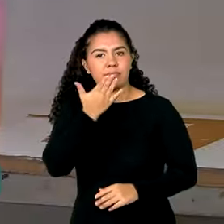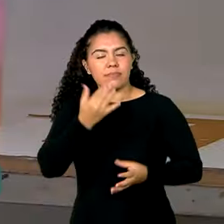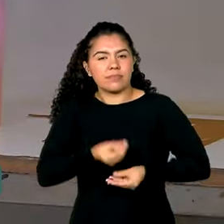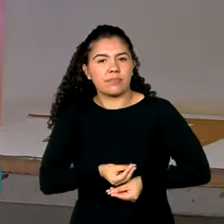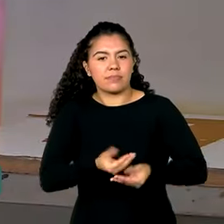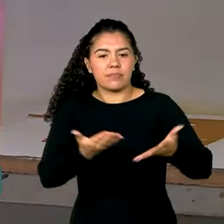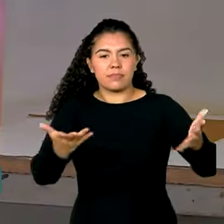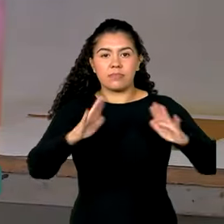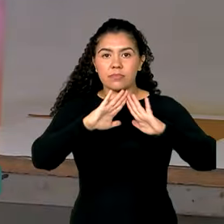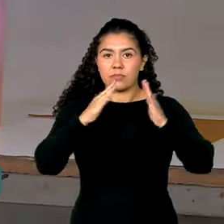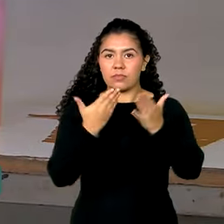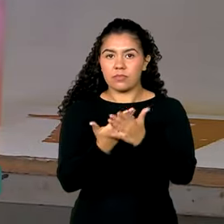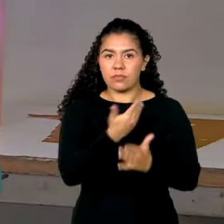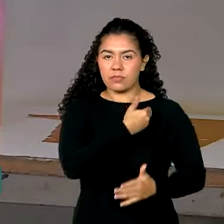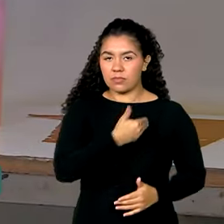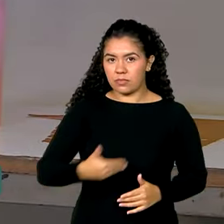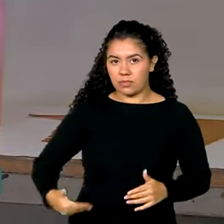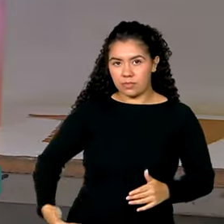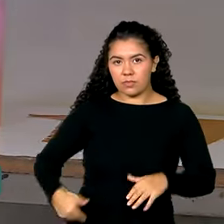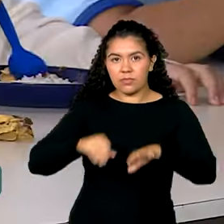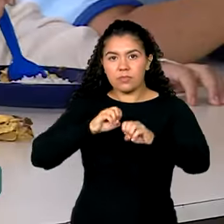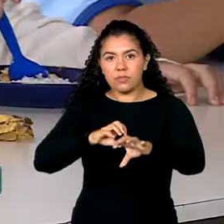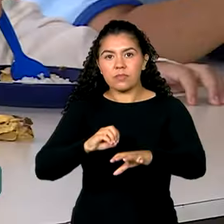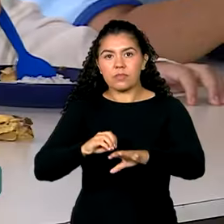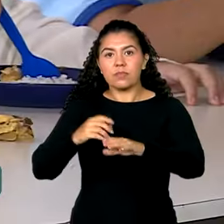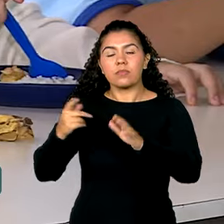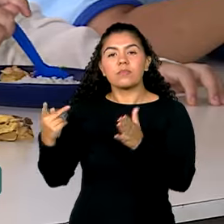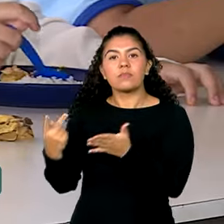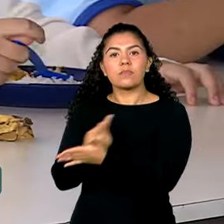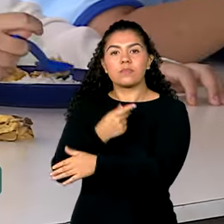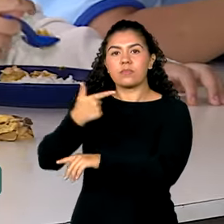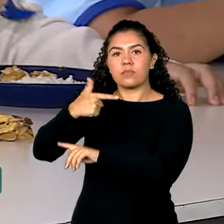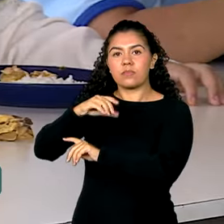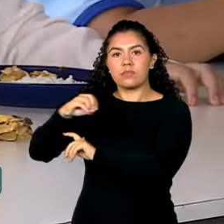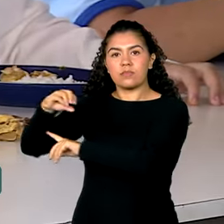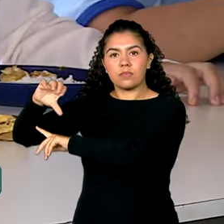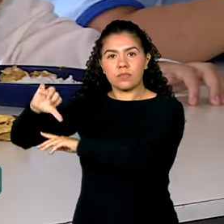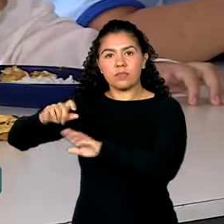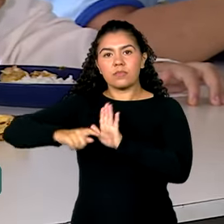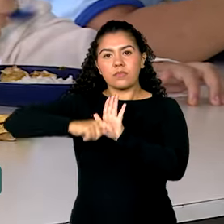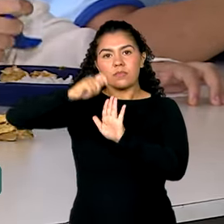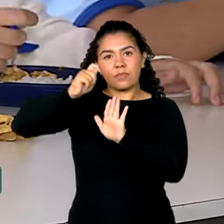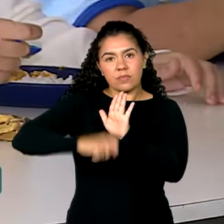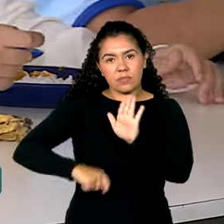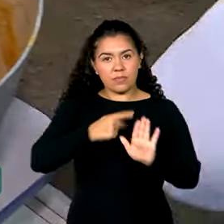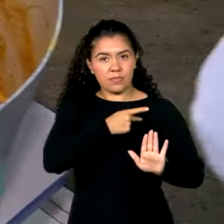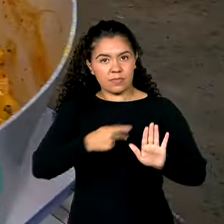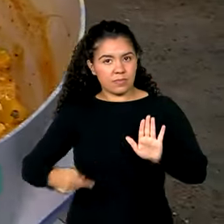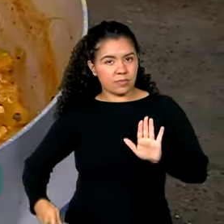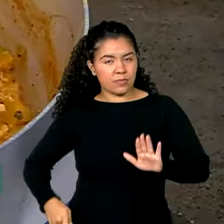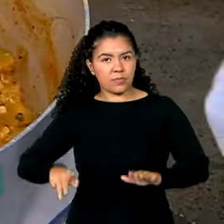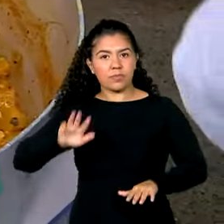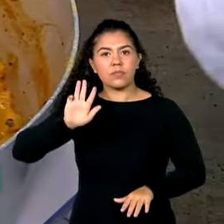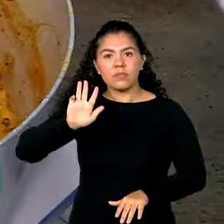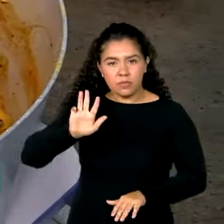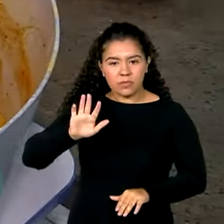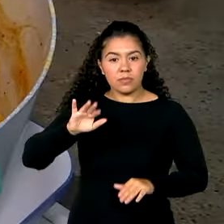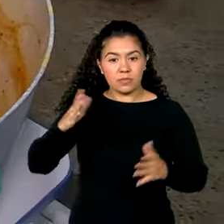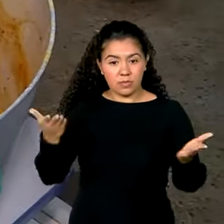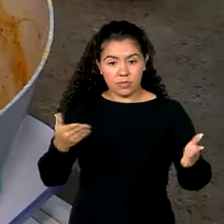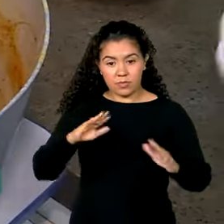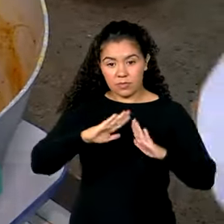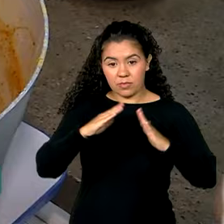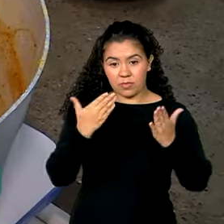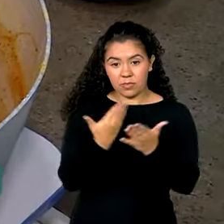rede pública de ensino só ocorreu em 2009, quando o projeto foi sancionado pelo então presidente Lula. Atualmente, as escolas